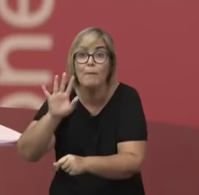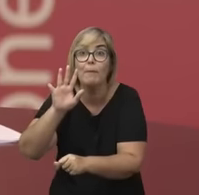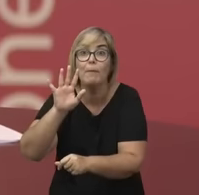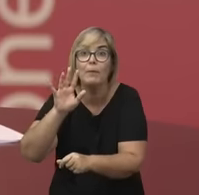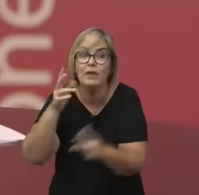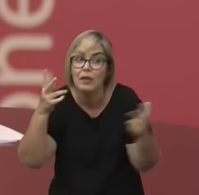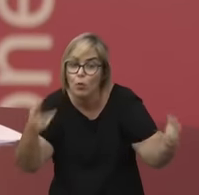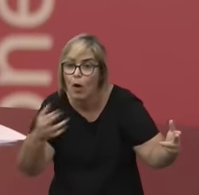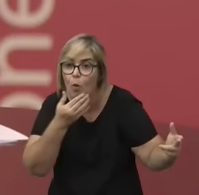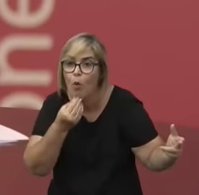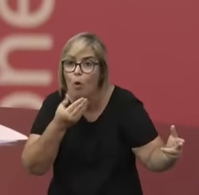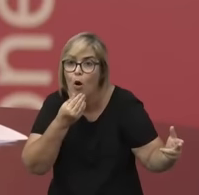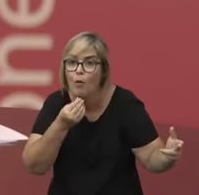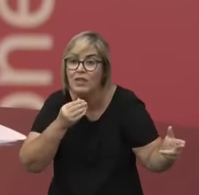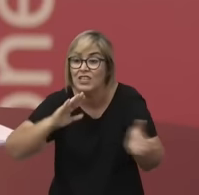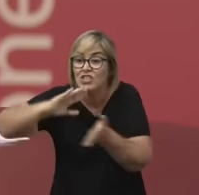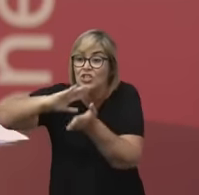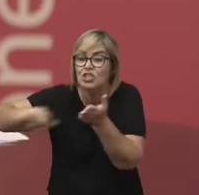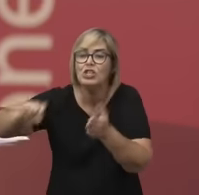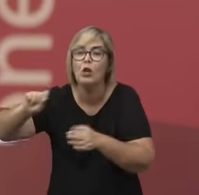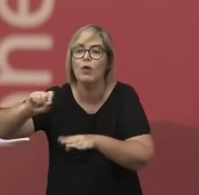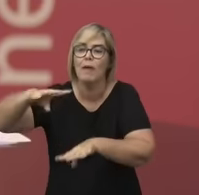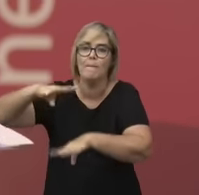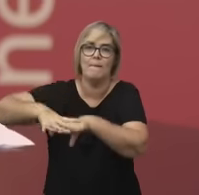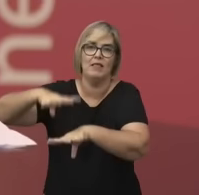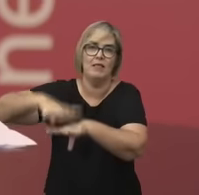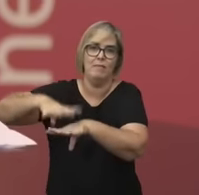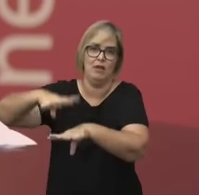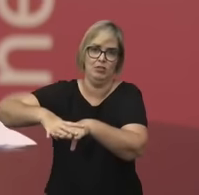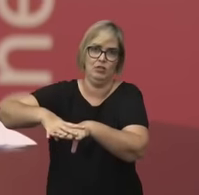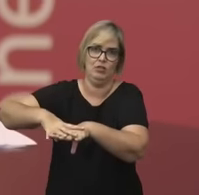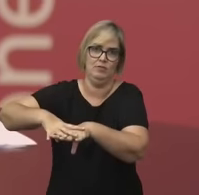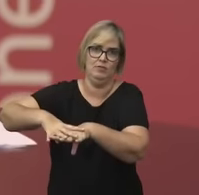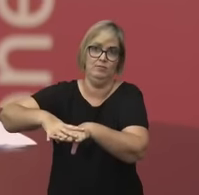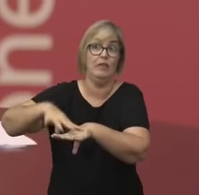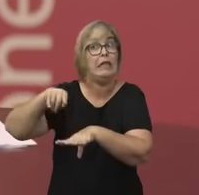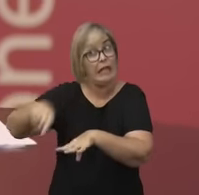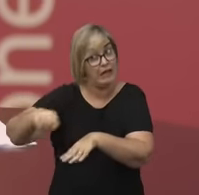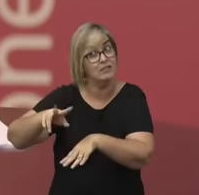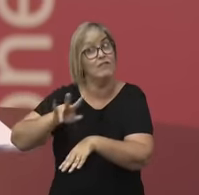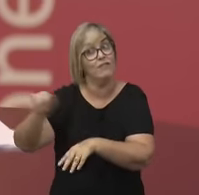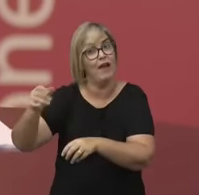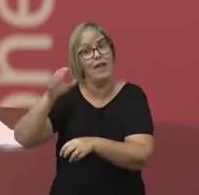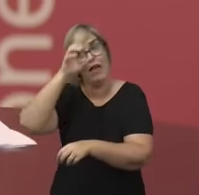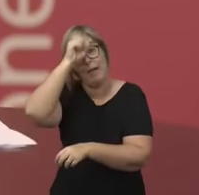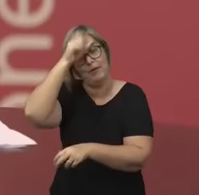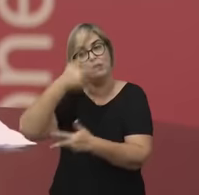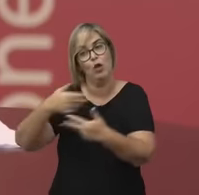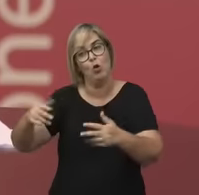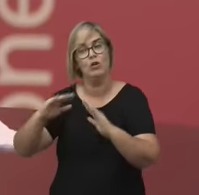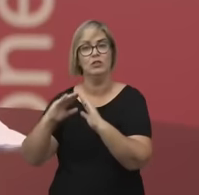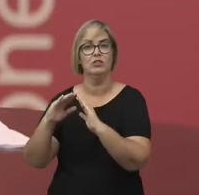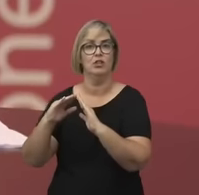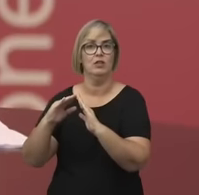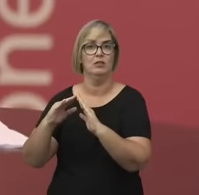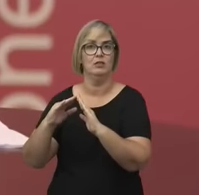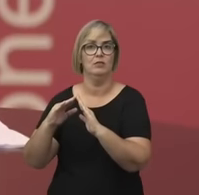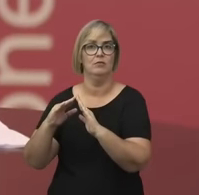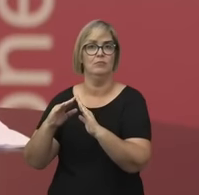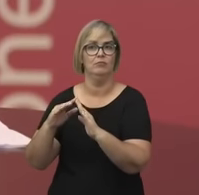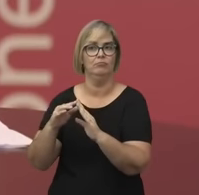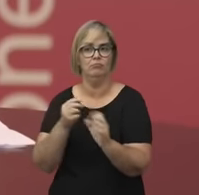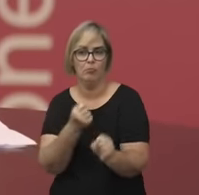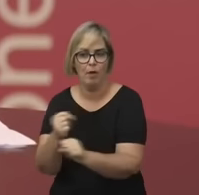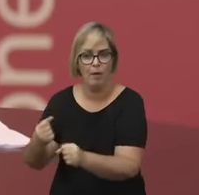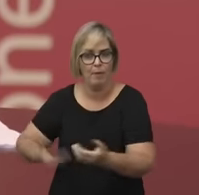E a sua educação vai ser voltada para as prendas domésticas. Então, a lei, a primeira lei de educação no Brasil